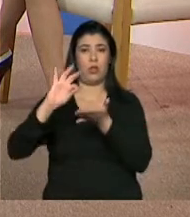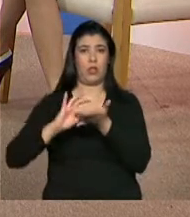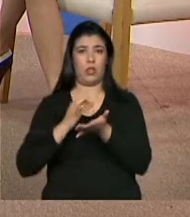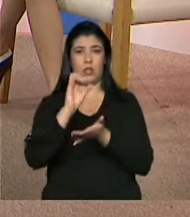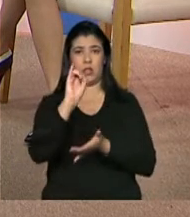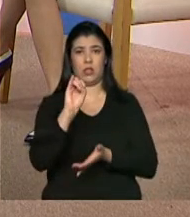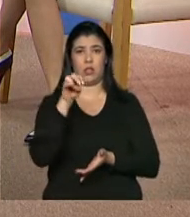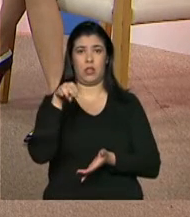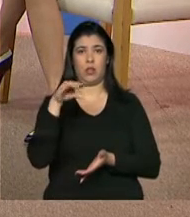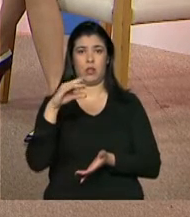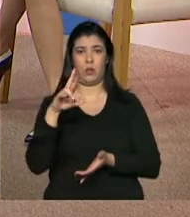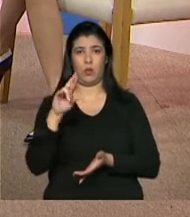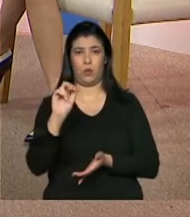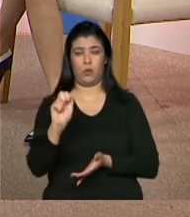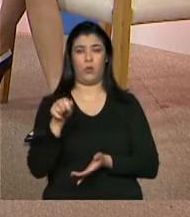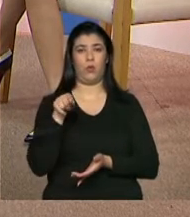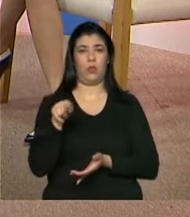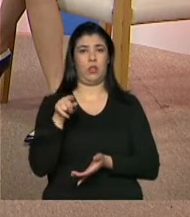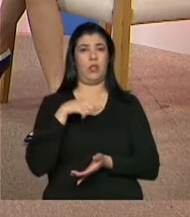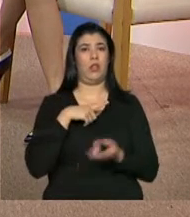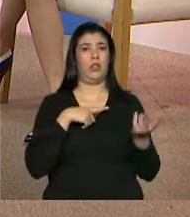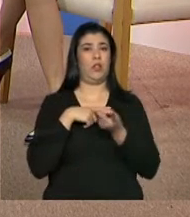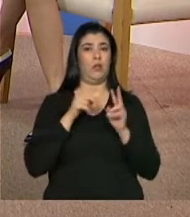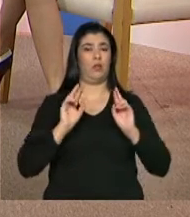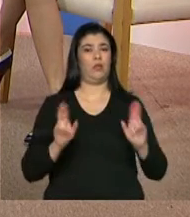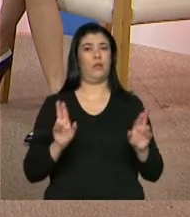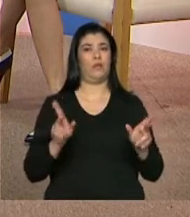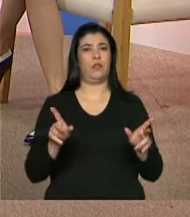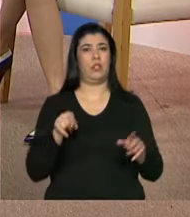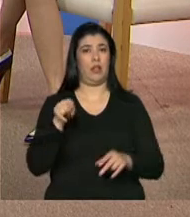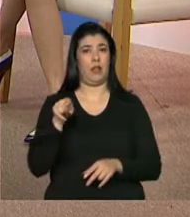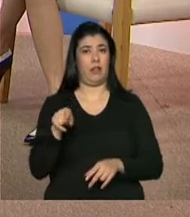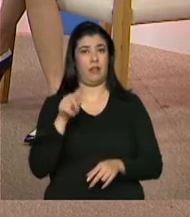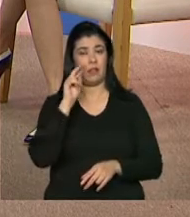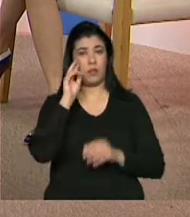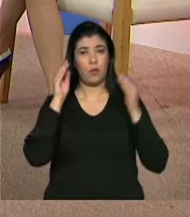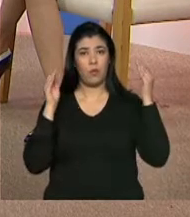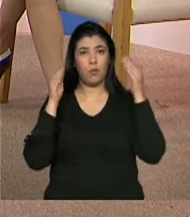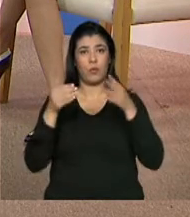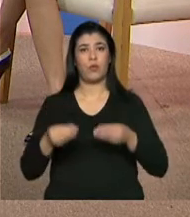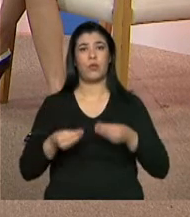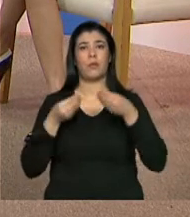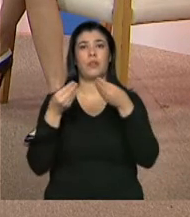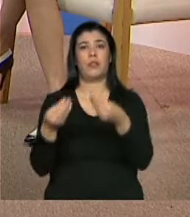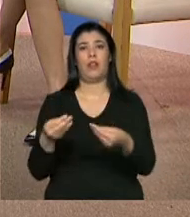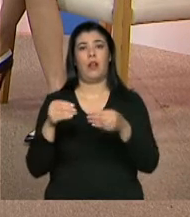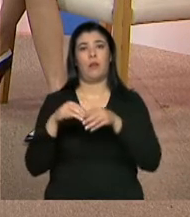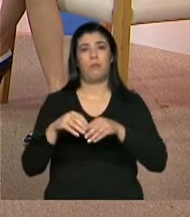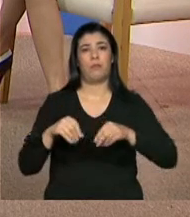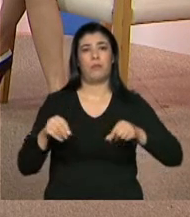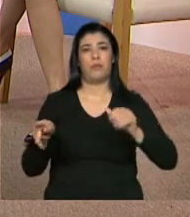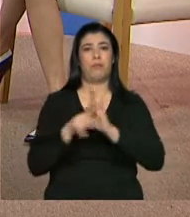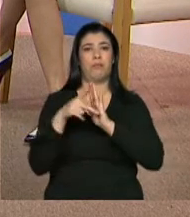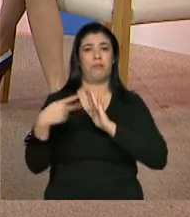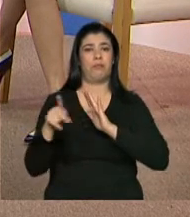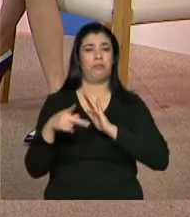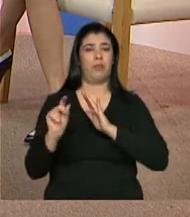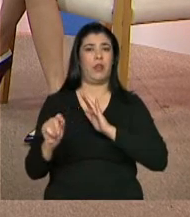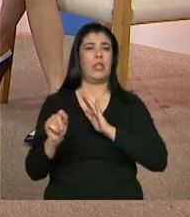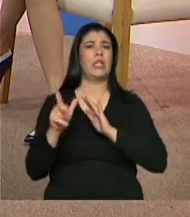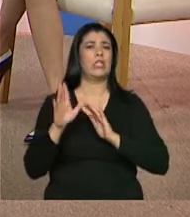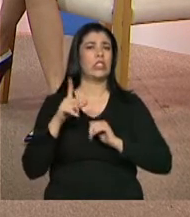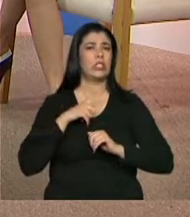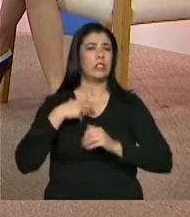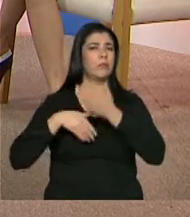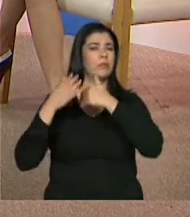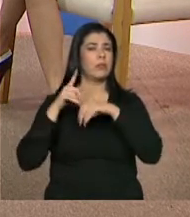são dois. Você tem um cadastro INCRA que olha a questão da terra. Então, a concessão de terra, ela olha se a pessoa já é proprietária de terra,